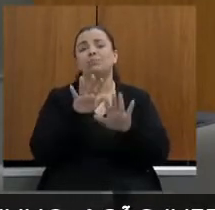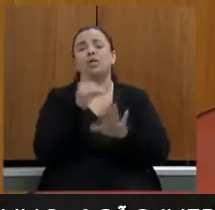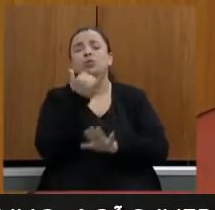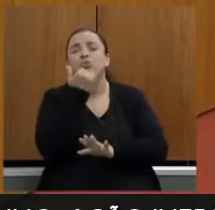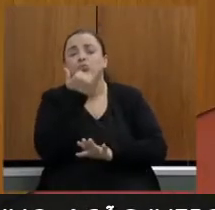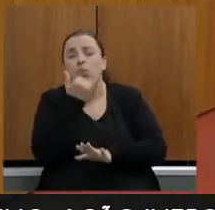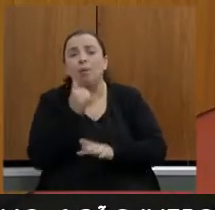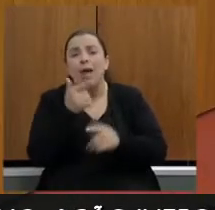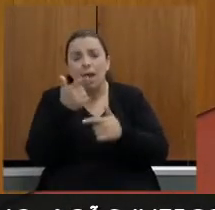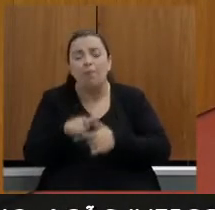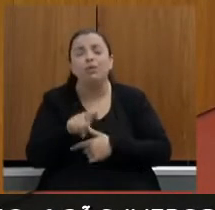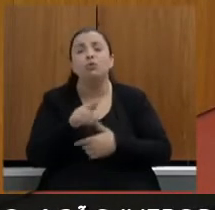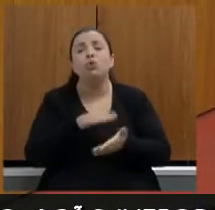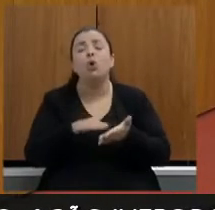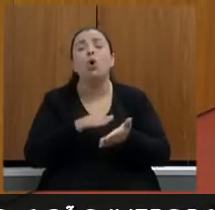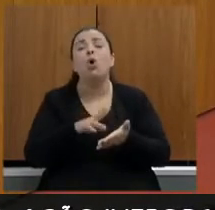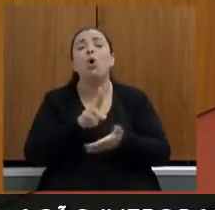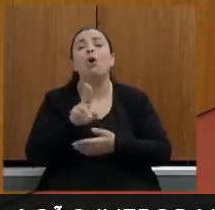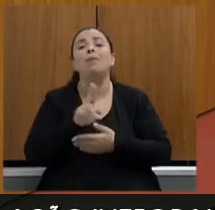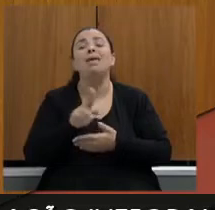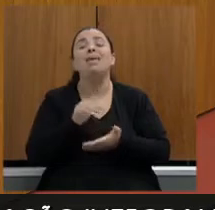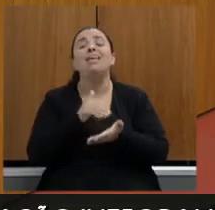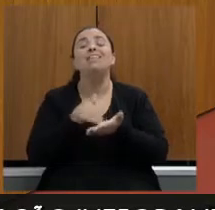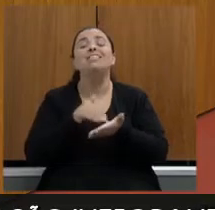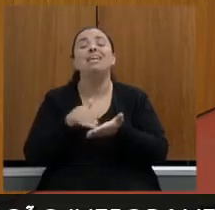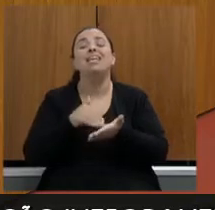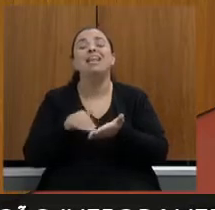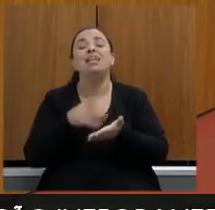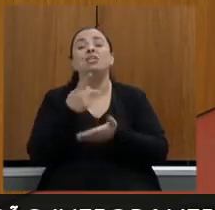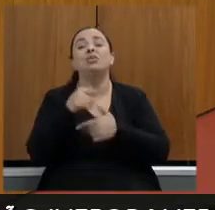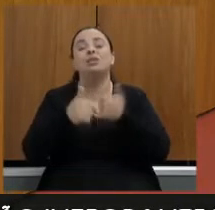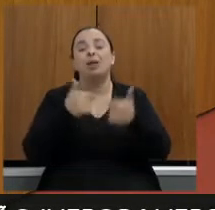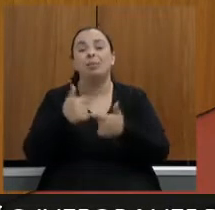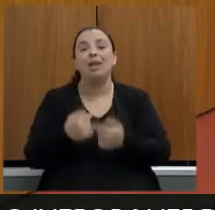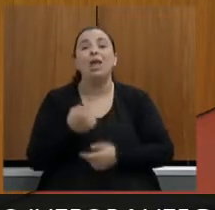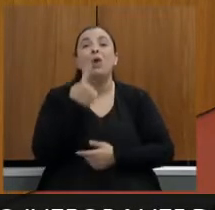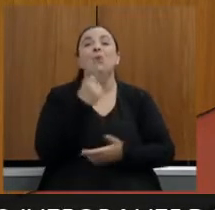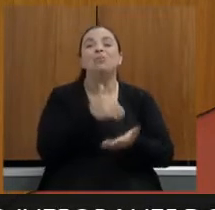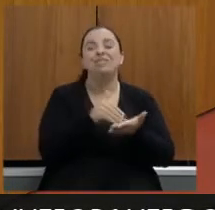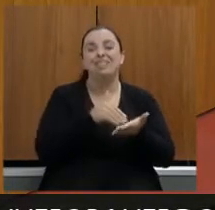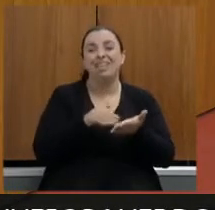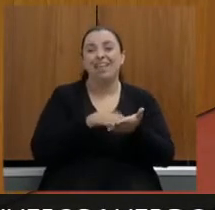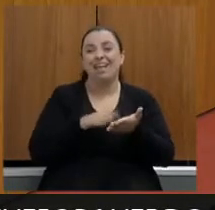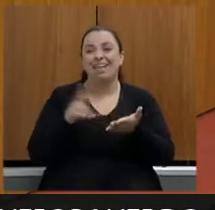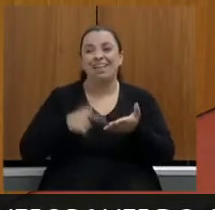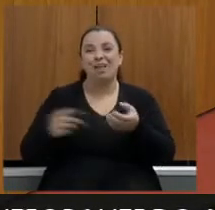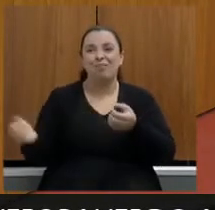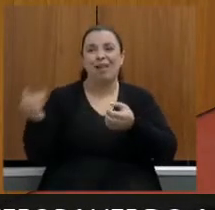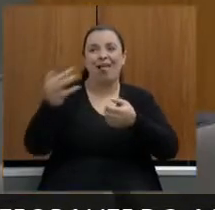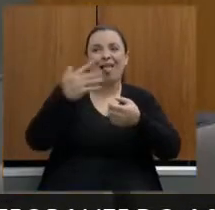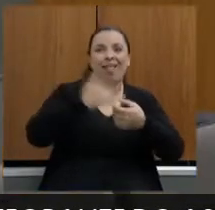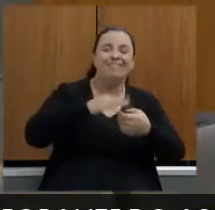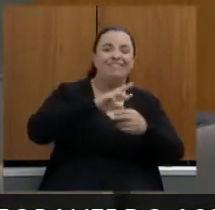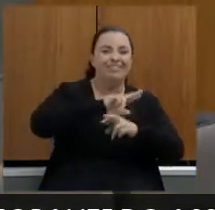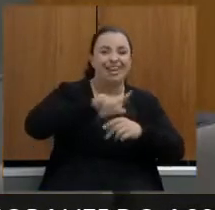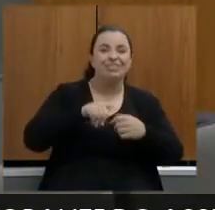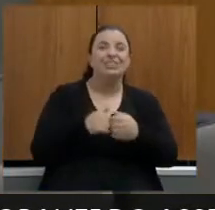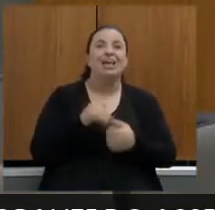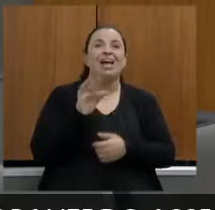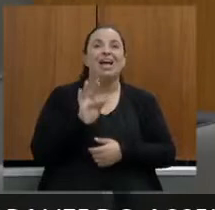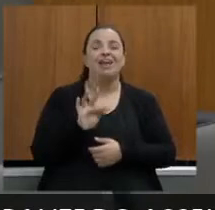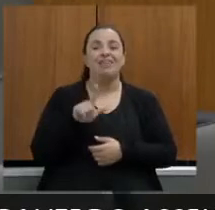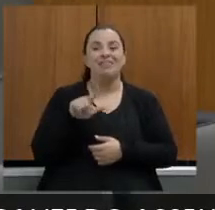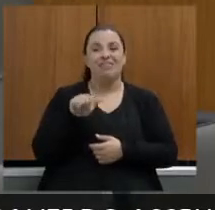as secretarias que correspondem ao trabalho por favor é uma secretaria mas que engloba isso tudo Flávio Matos Flávio Matos